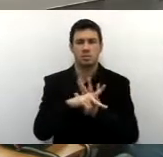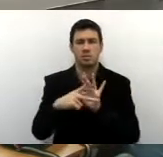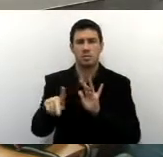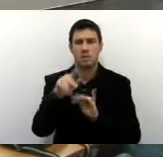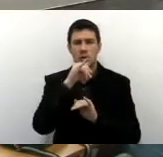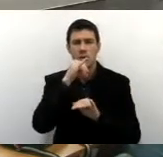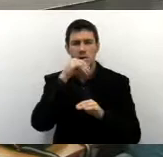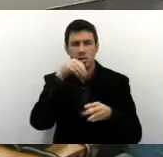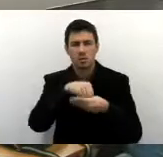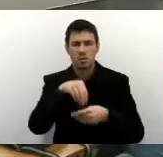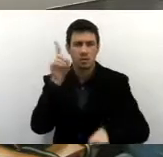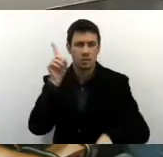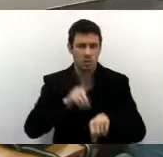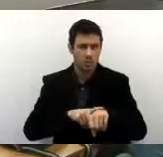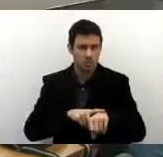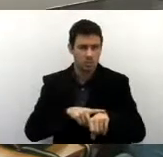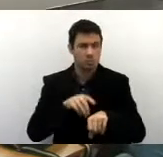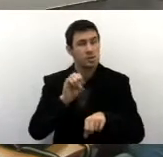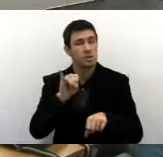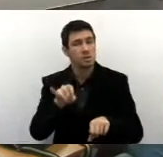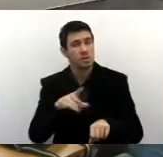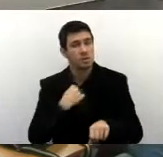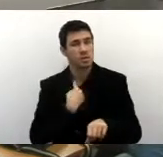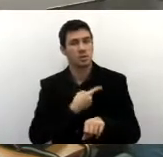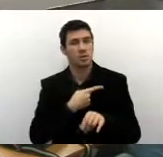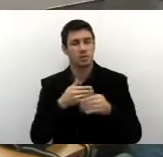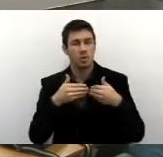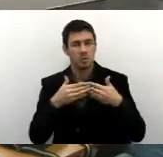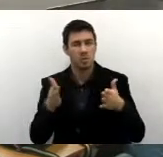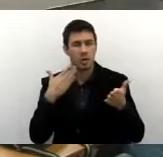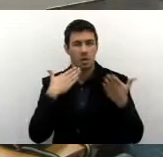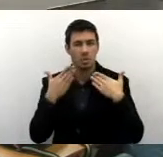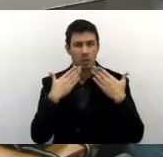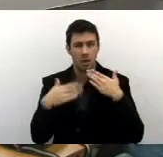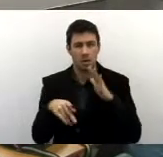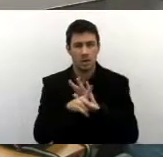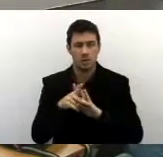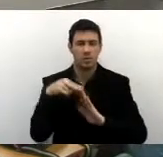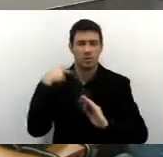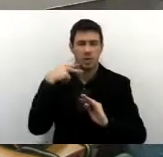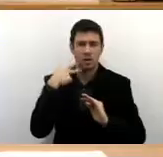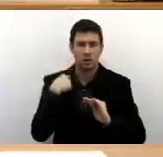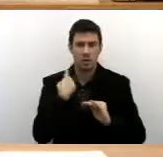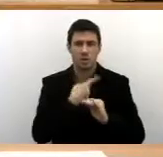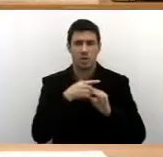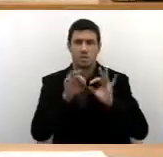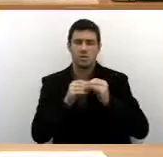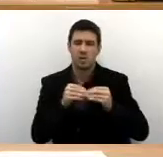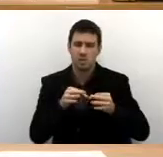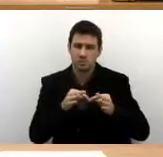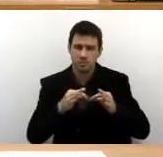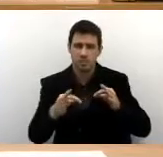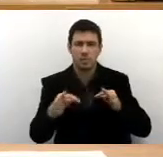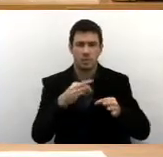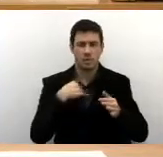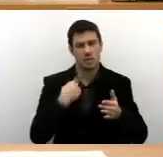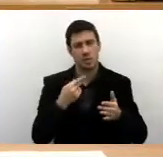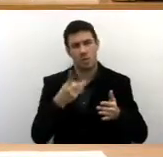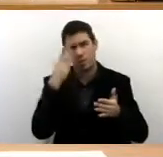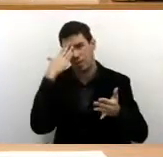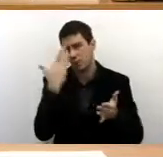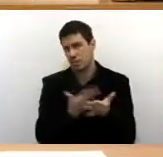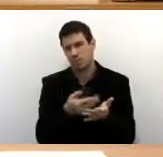no seu devido tempo. Se a gente for ficar aqui abrindo debate, novo vereador, acho que a gente vai se estender um pouco e eu acredito que essa